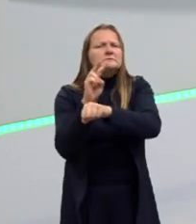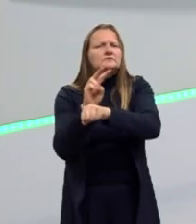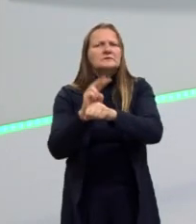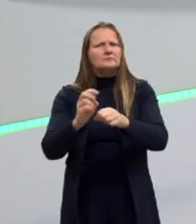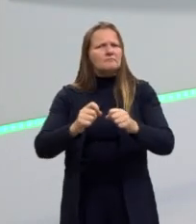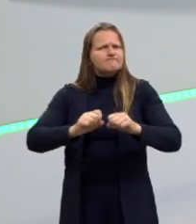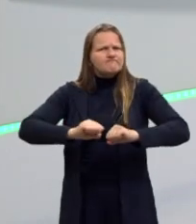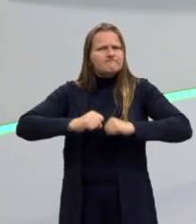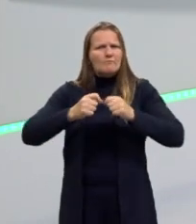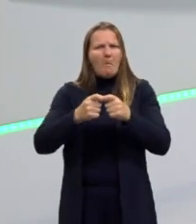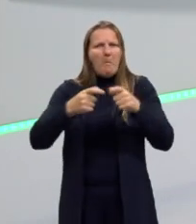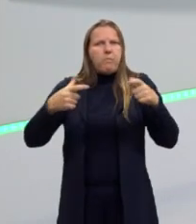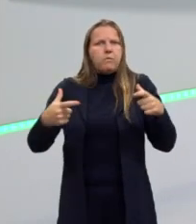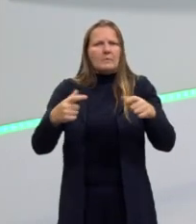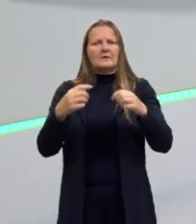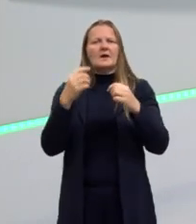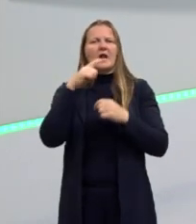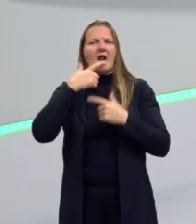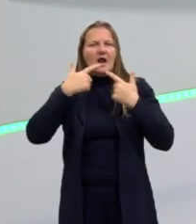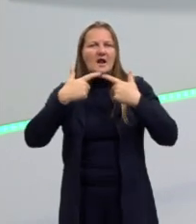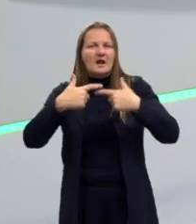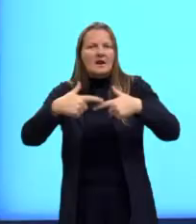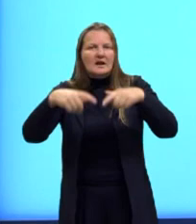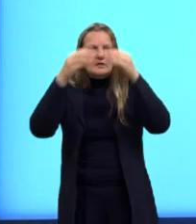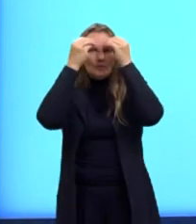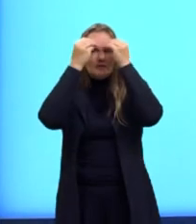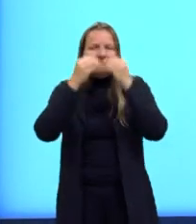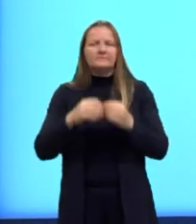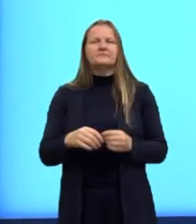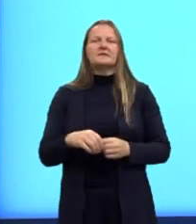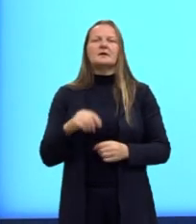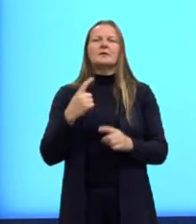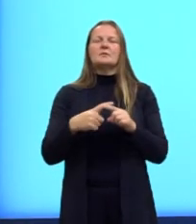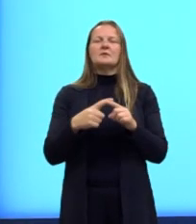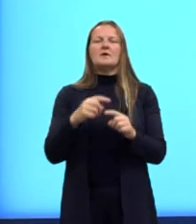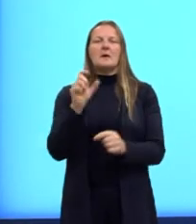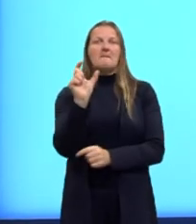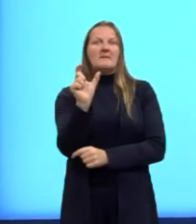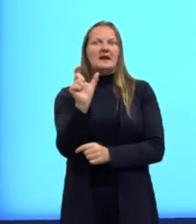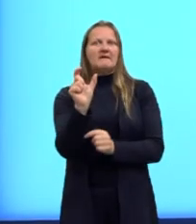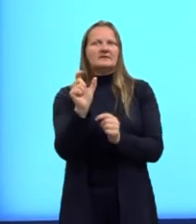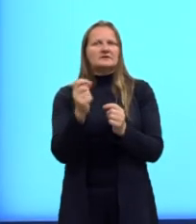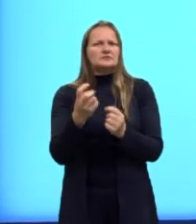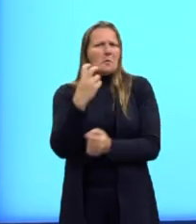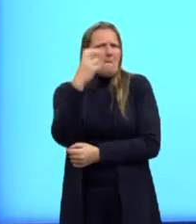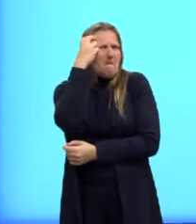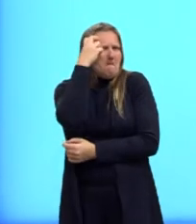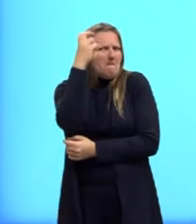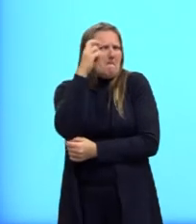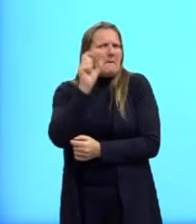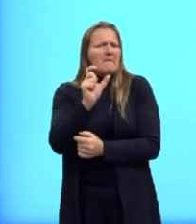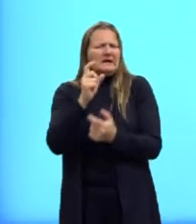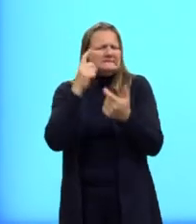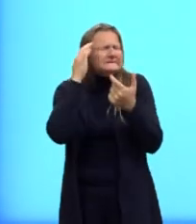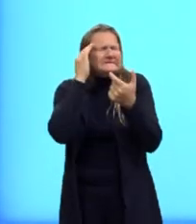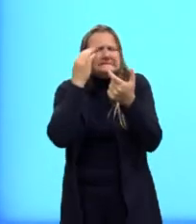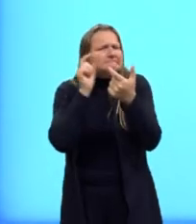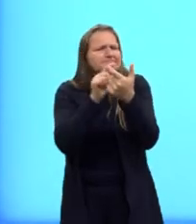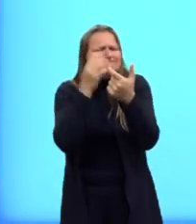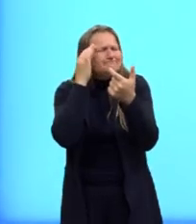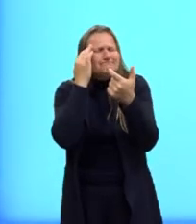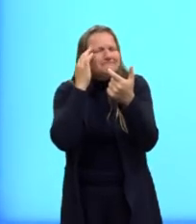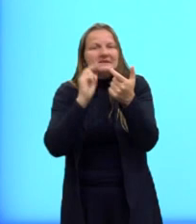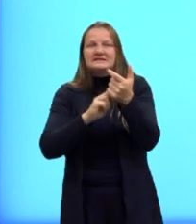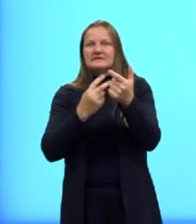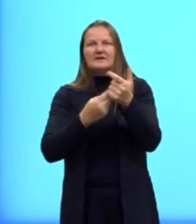exagerado com essa questão da linguagem. Preciosismo vocabular, linguagem culta e de difícil compreensão. Quanto